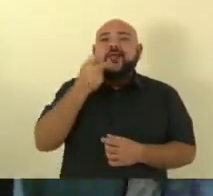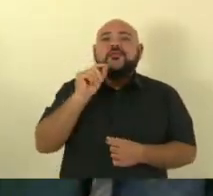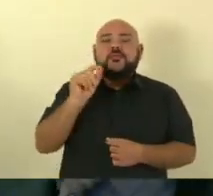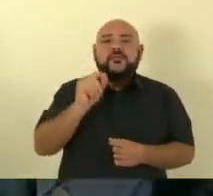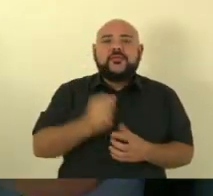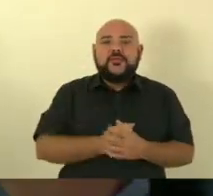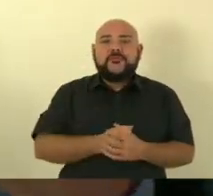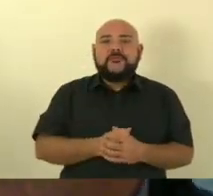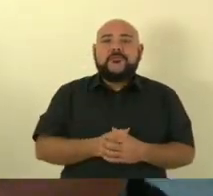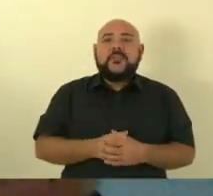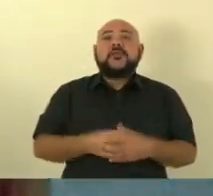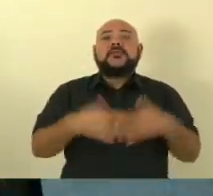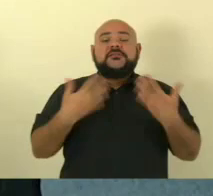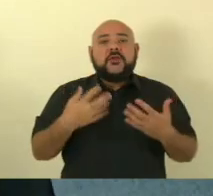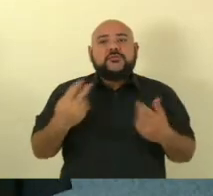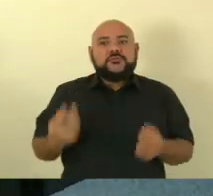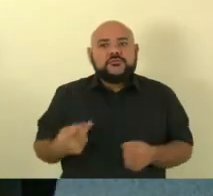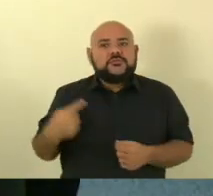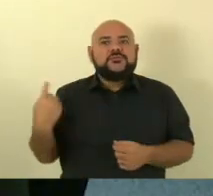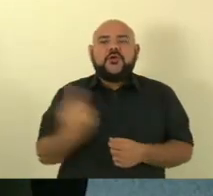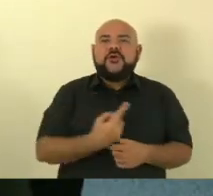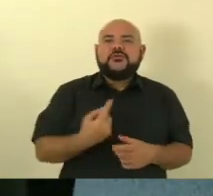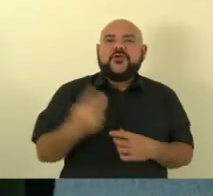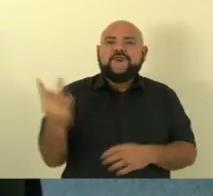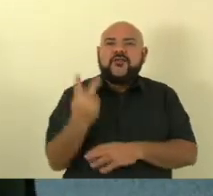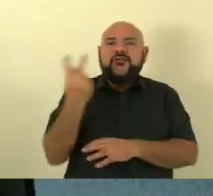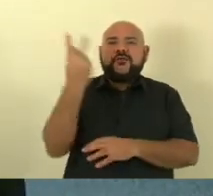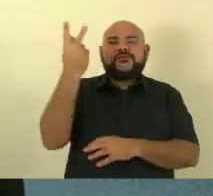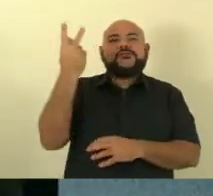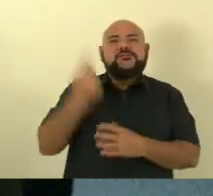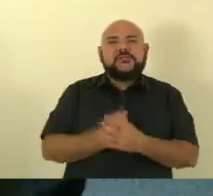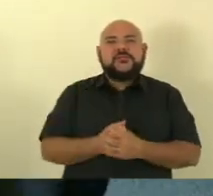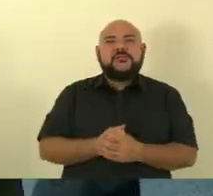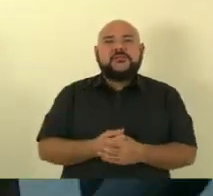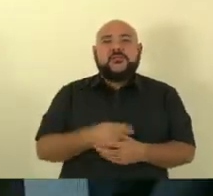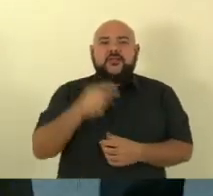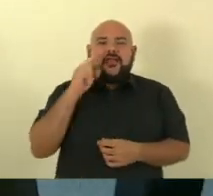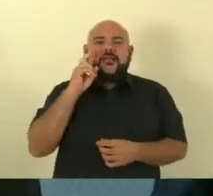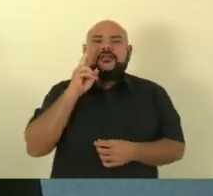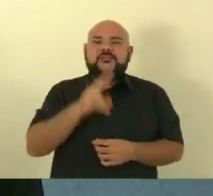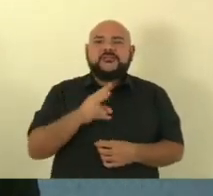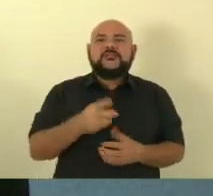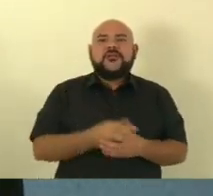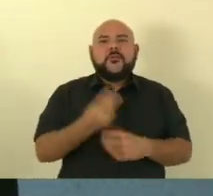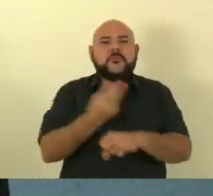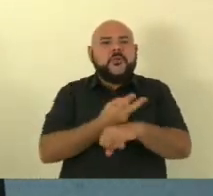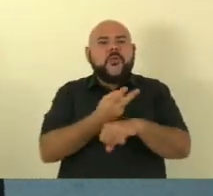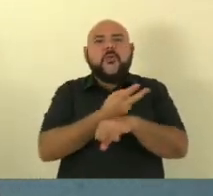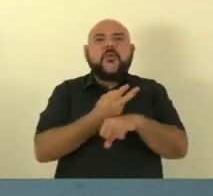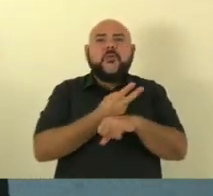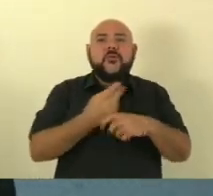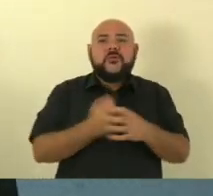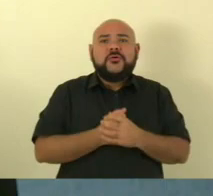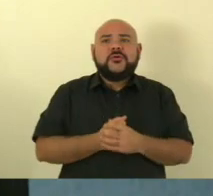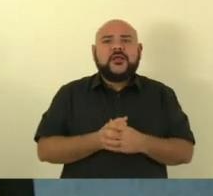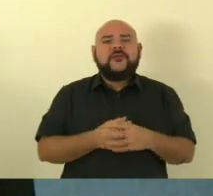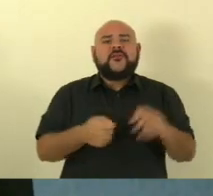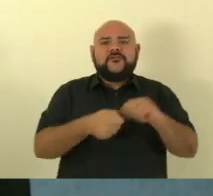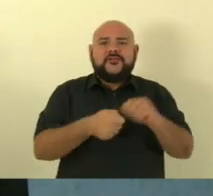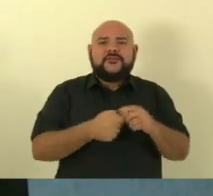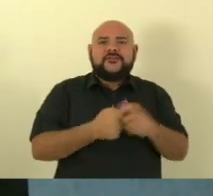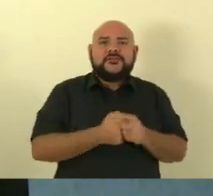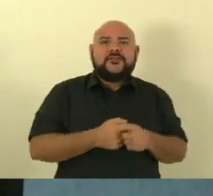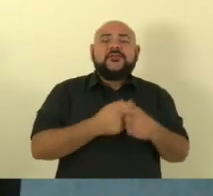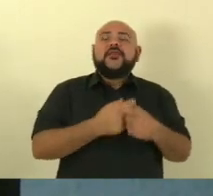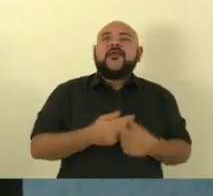Então, quando valorizamos, como o deputado Vandinho coloca aqui nessa oportunidade um projeto para valorizarmos o trabalho do